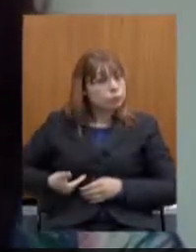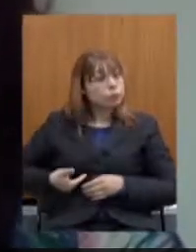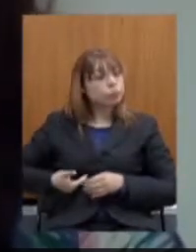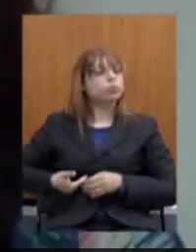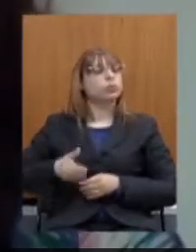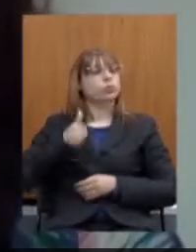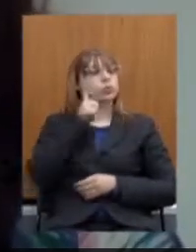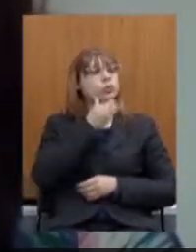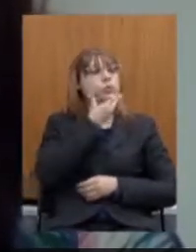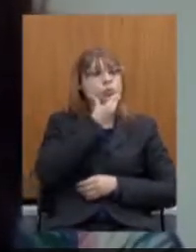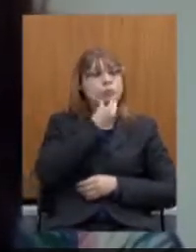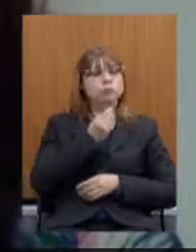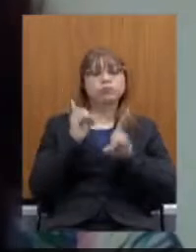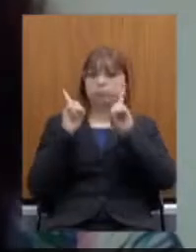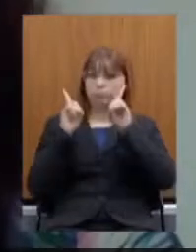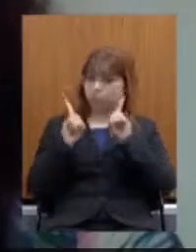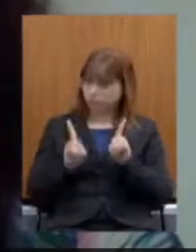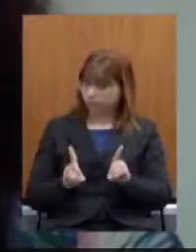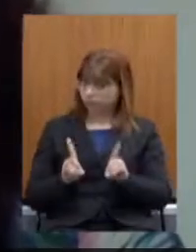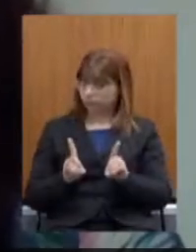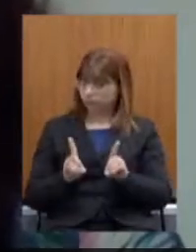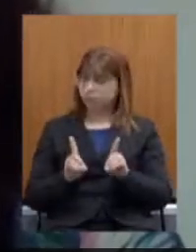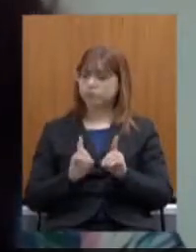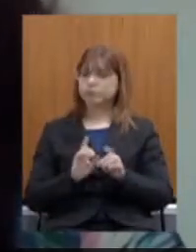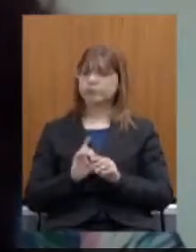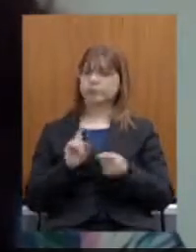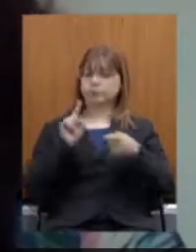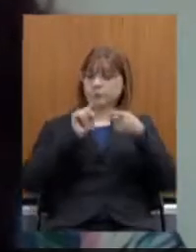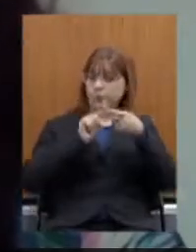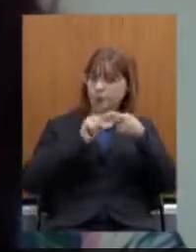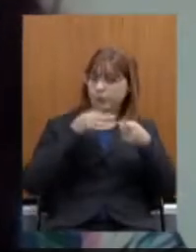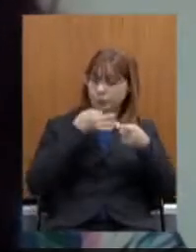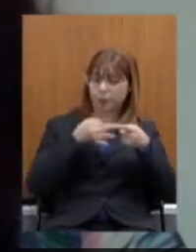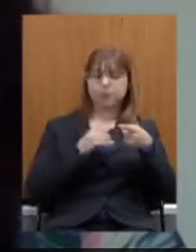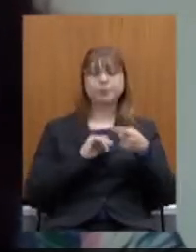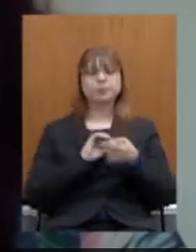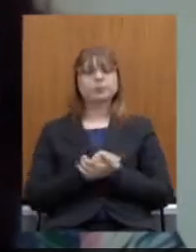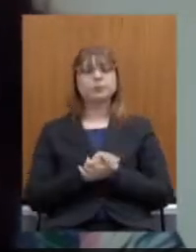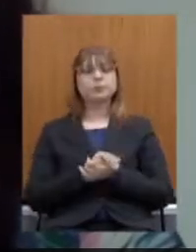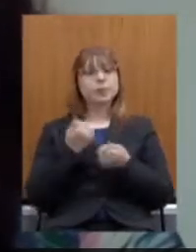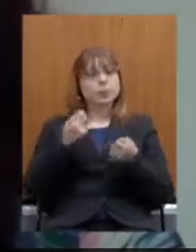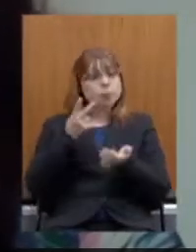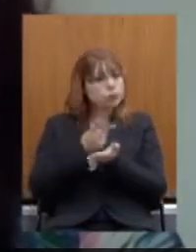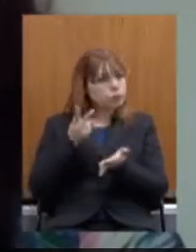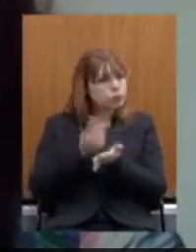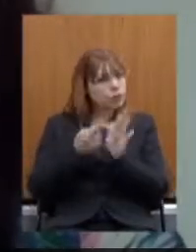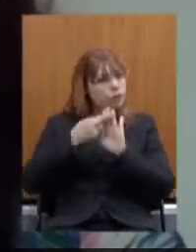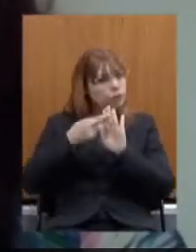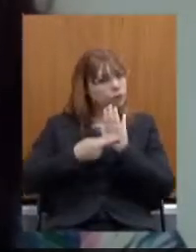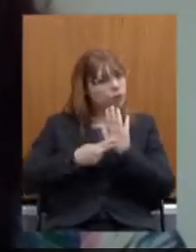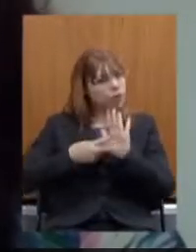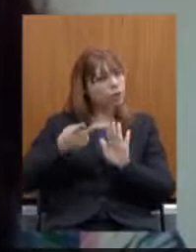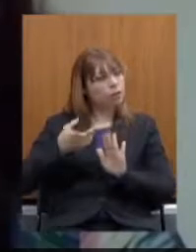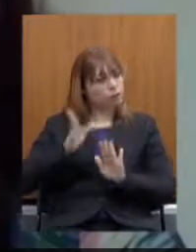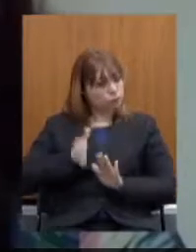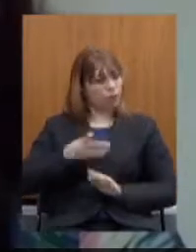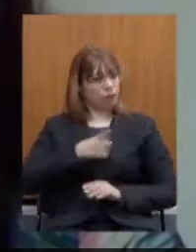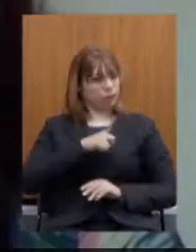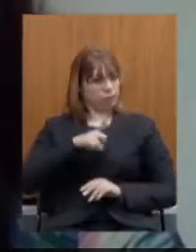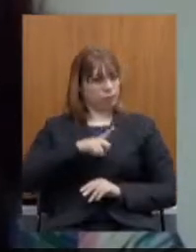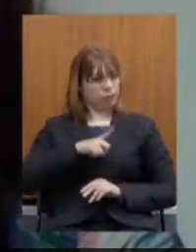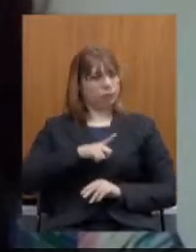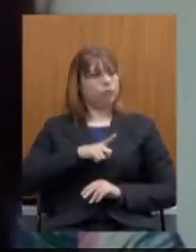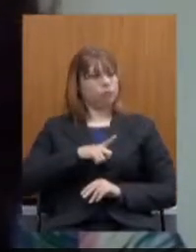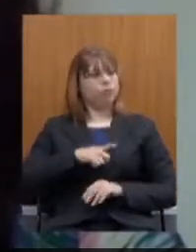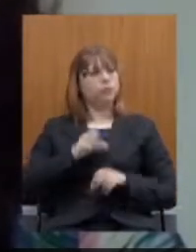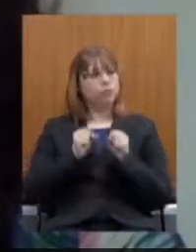servidoras com deficiência. Um, manter a regra atual que garante a imunidade